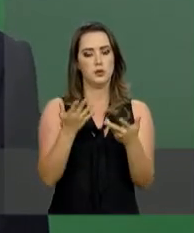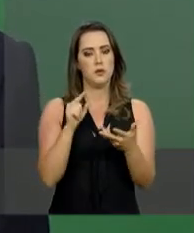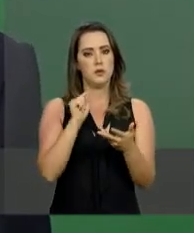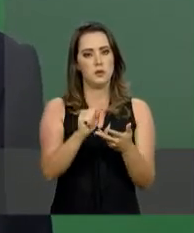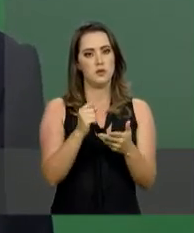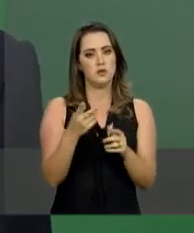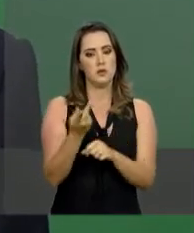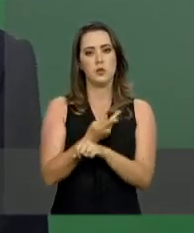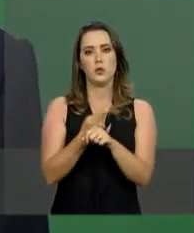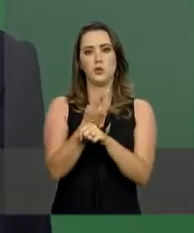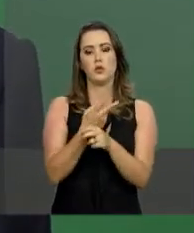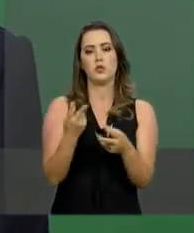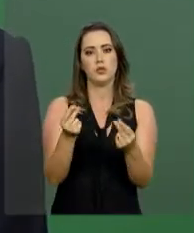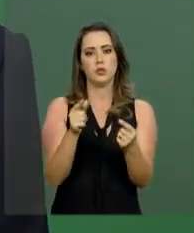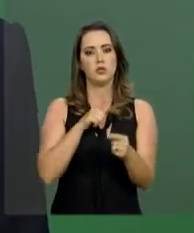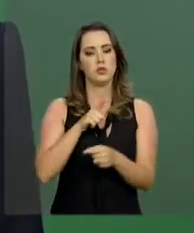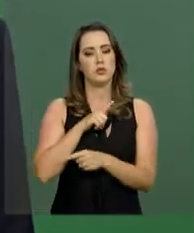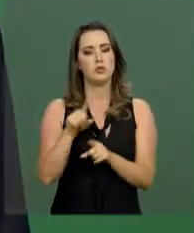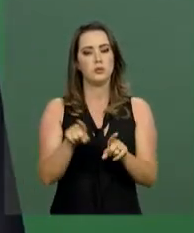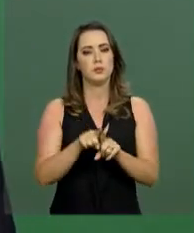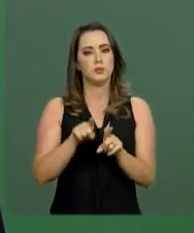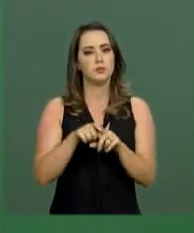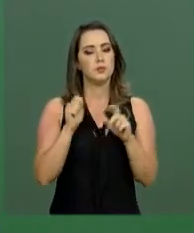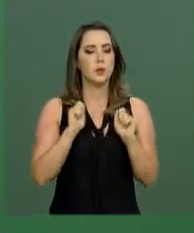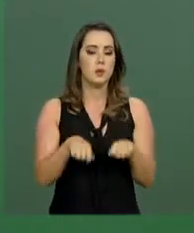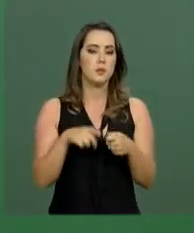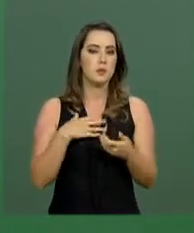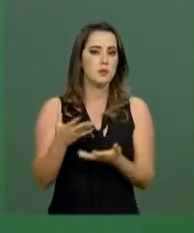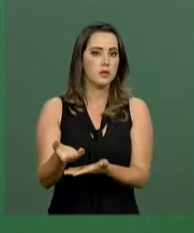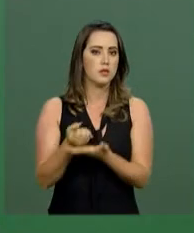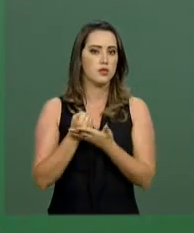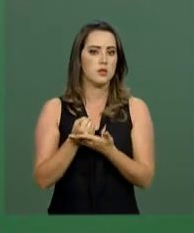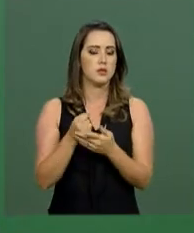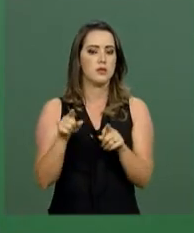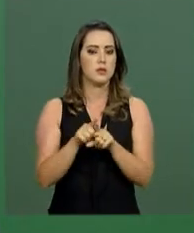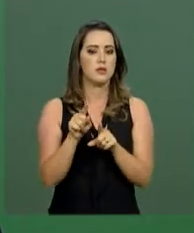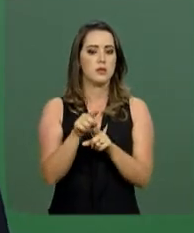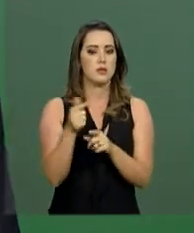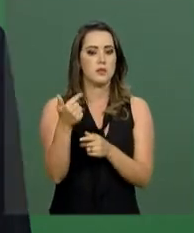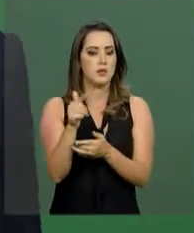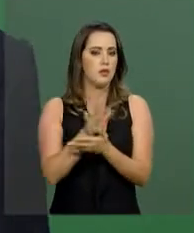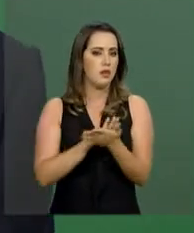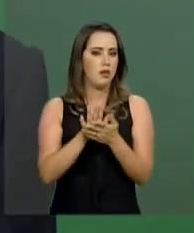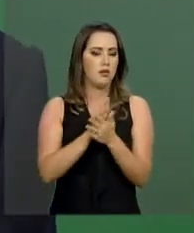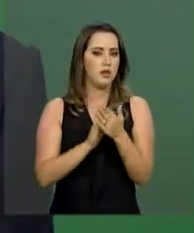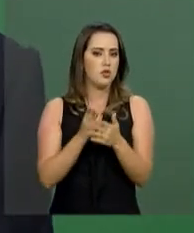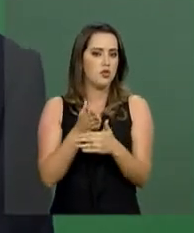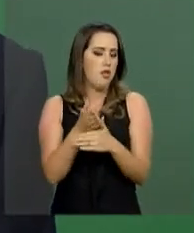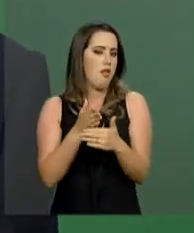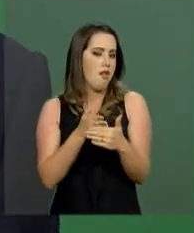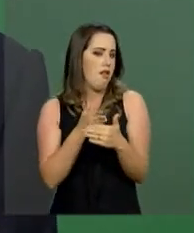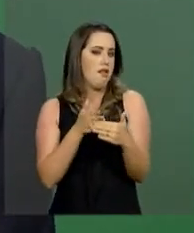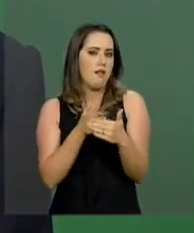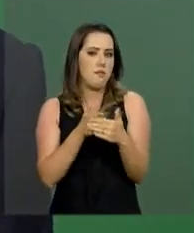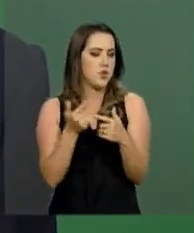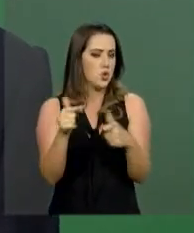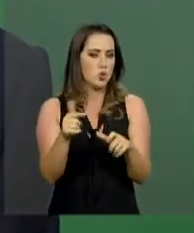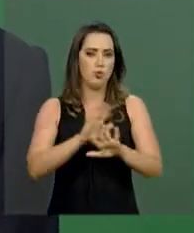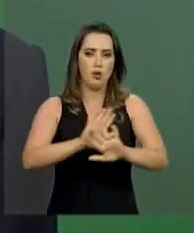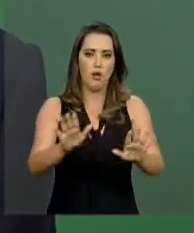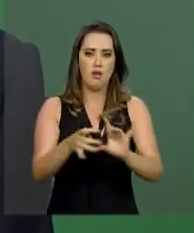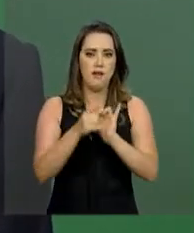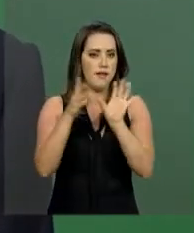busca de recursos, também teremos a condição de recebê-los sem qualquer limitação orçamentária.